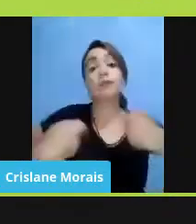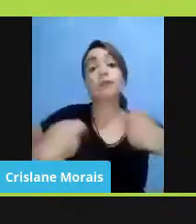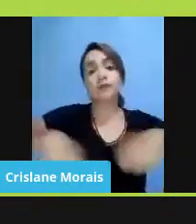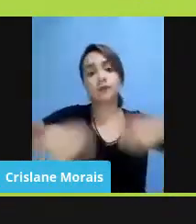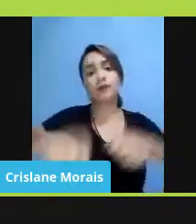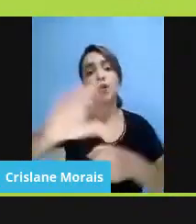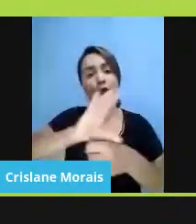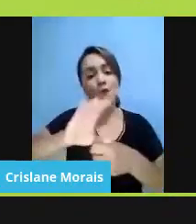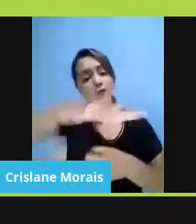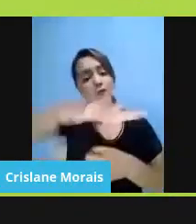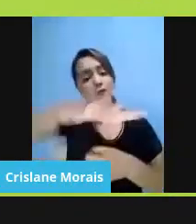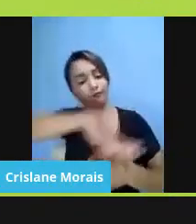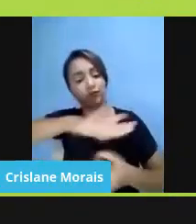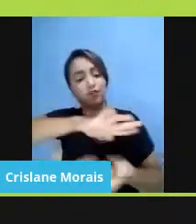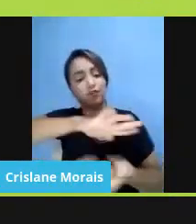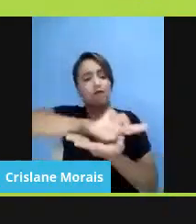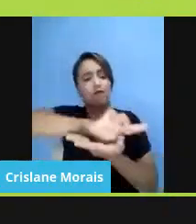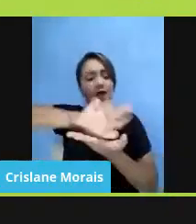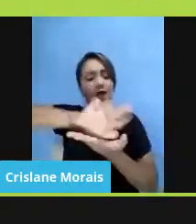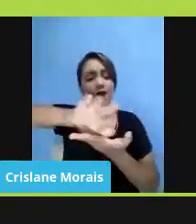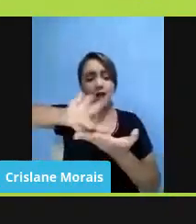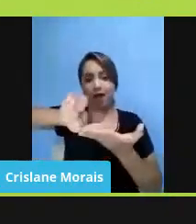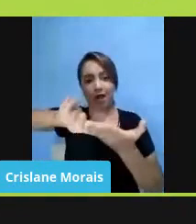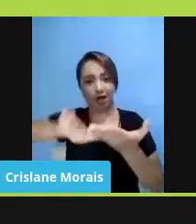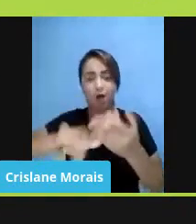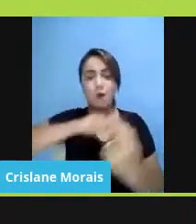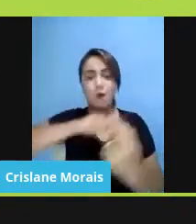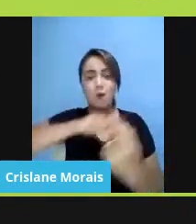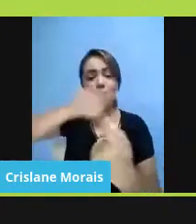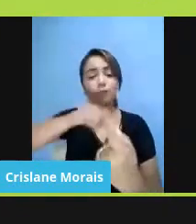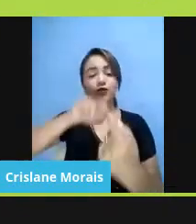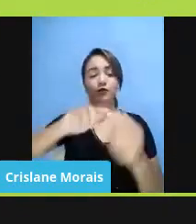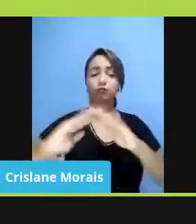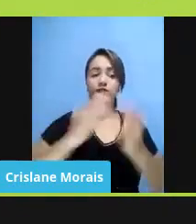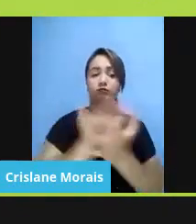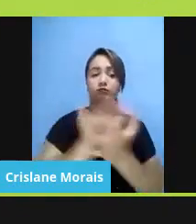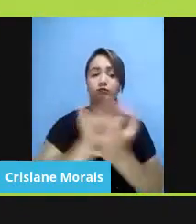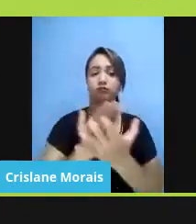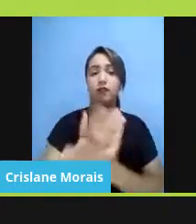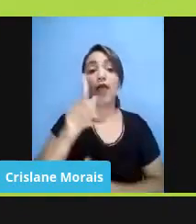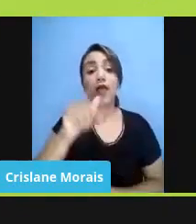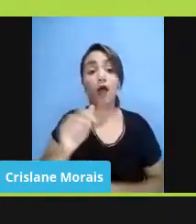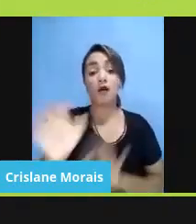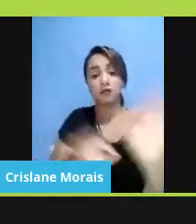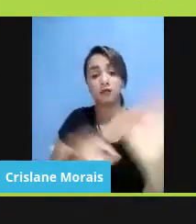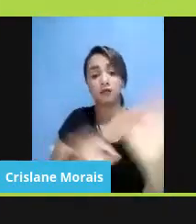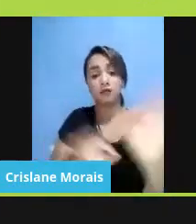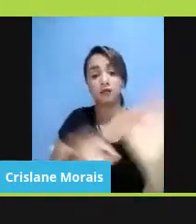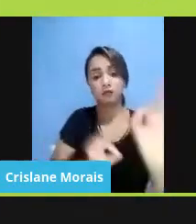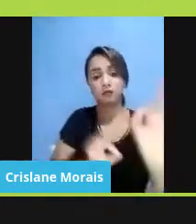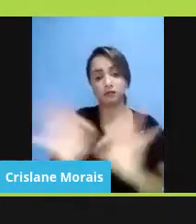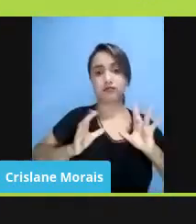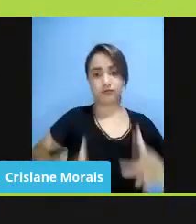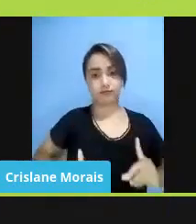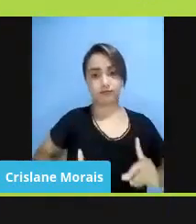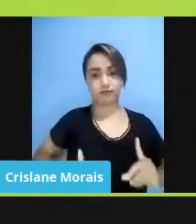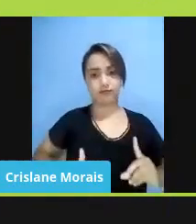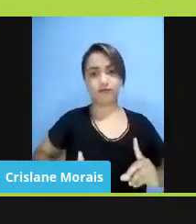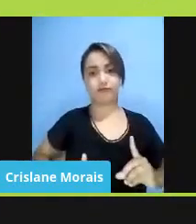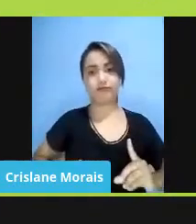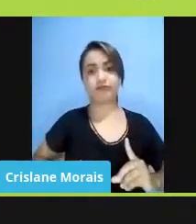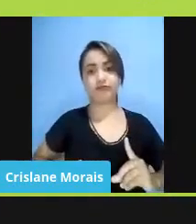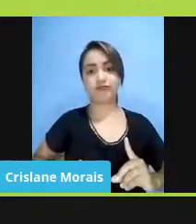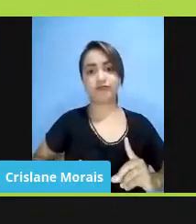espaço da diversidade. O primeiro objetivo da escola é preparar para a cidadania, preparar exatamente, para as